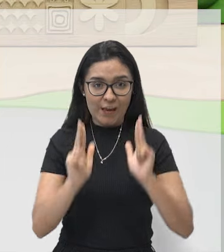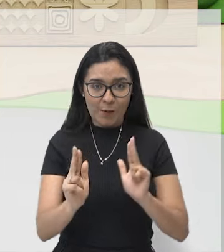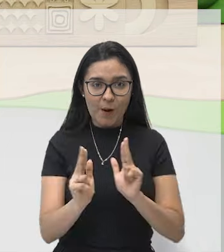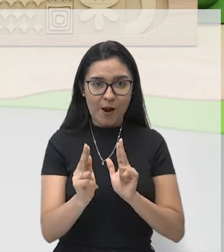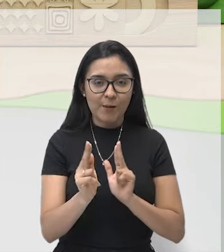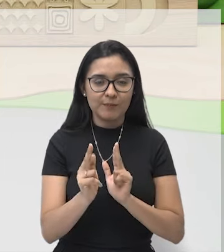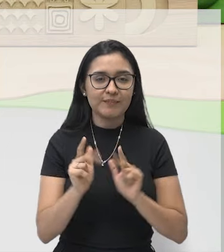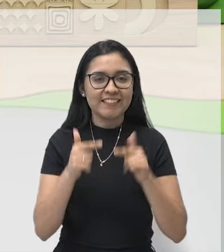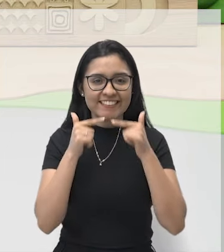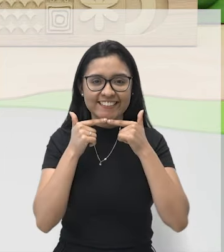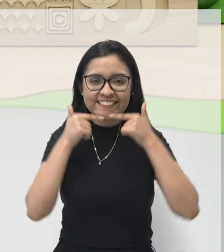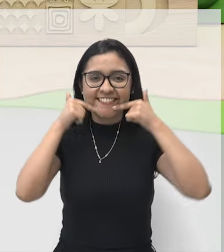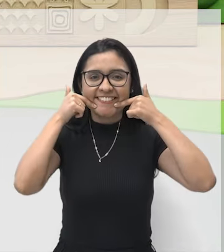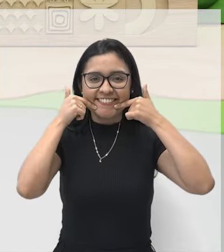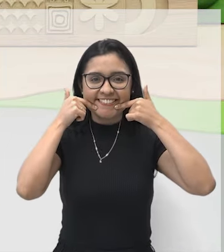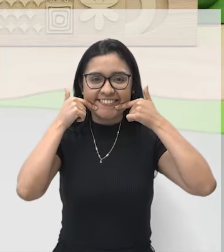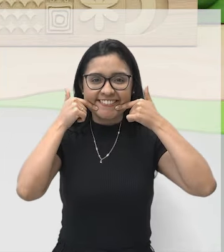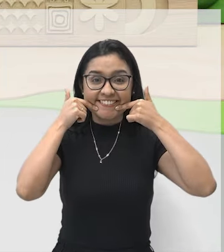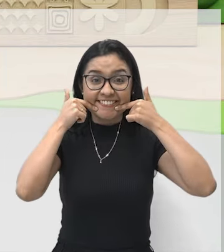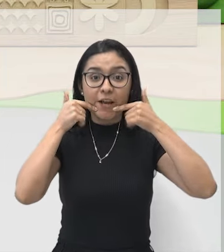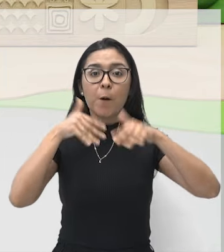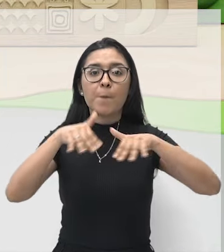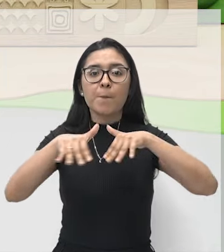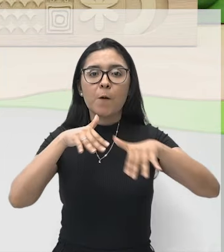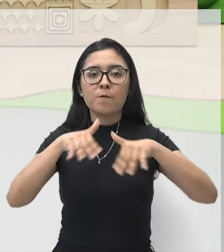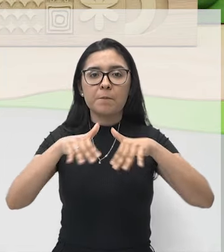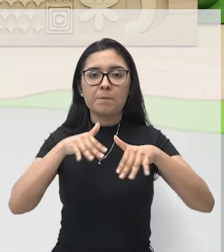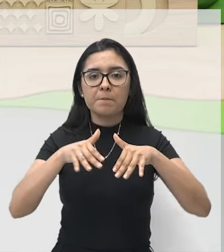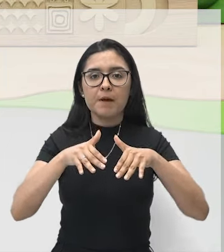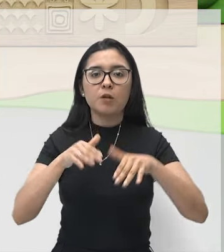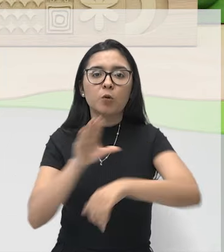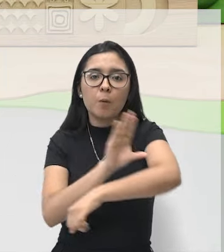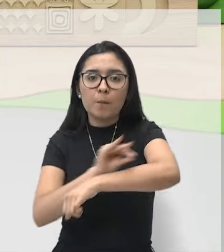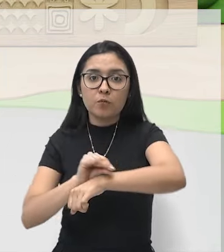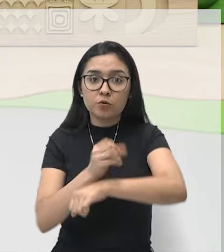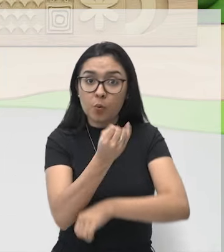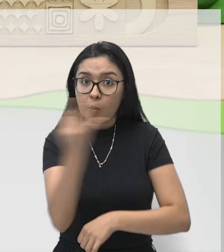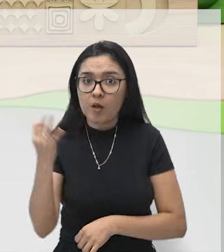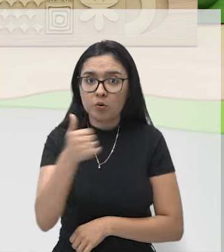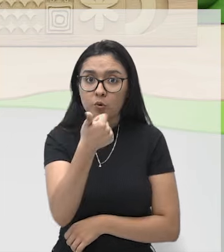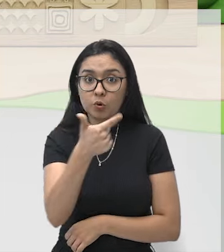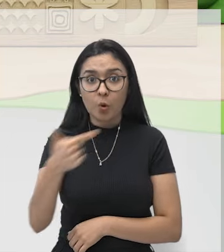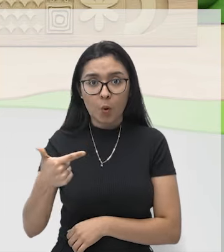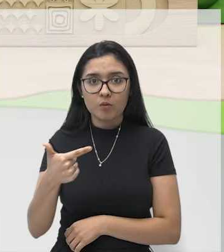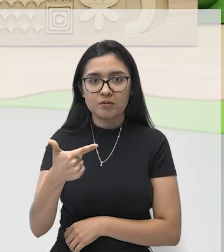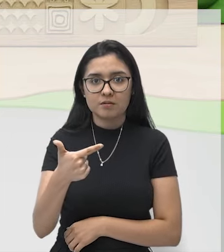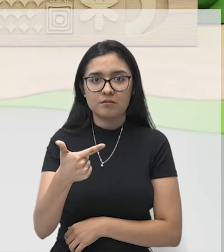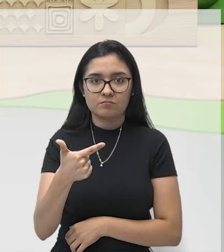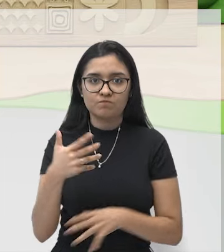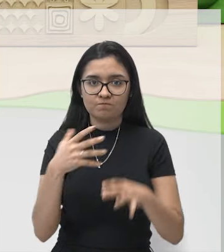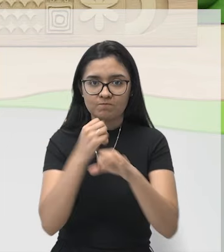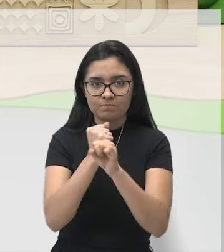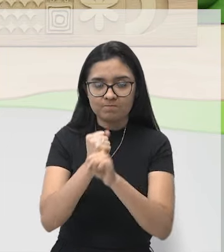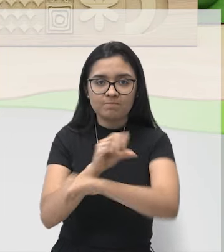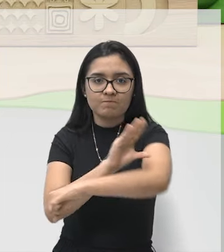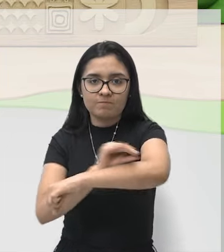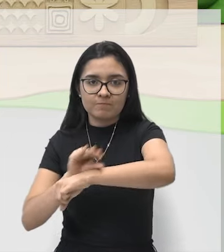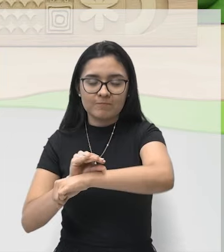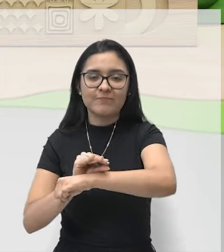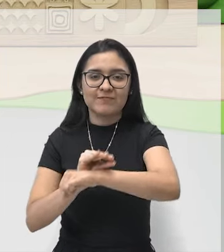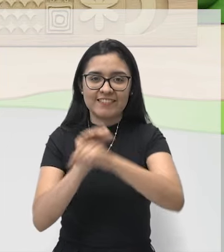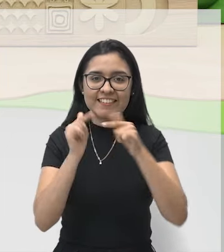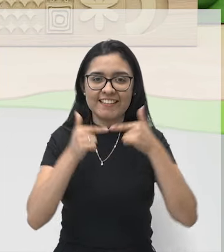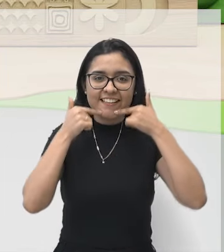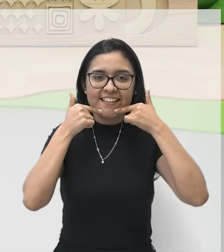agora, você move 12 músculos. Sabia disso? E quando você dá